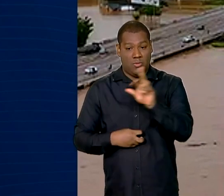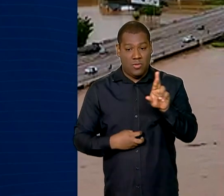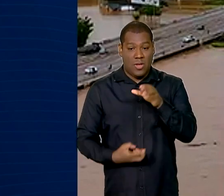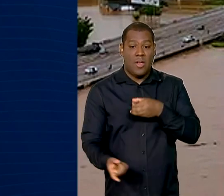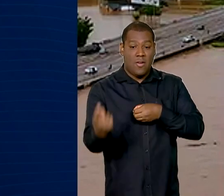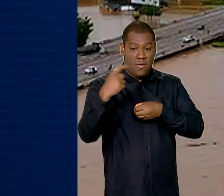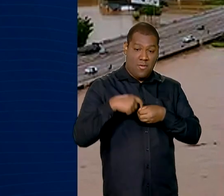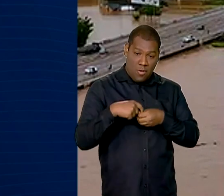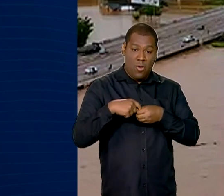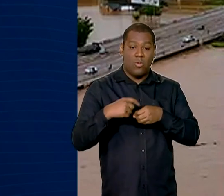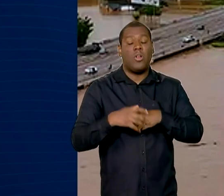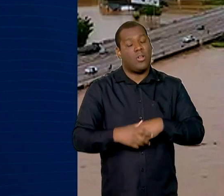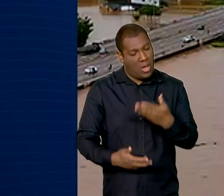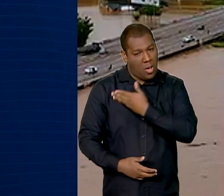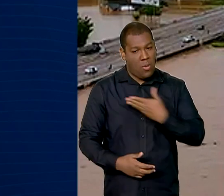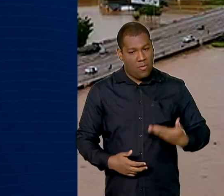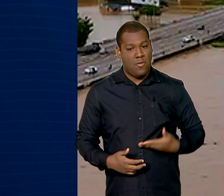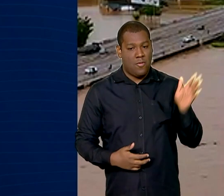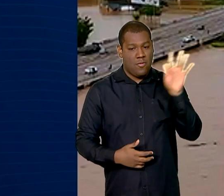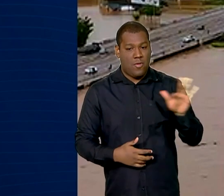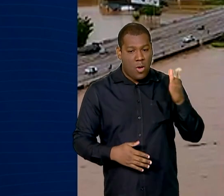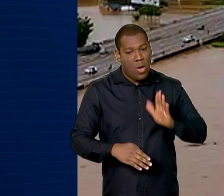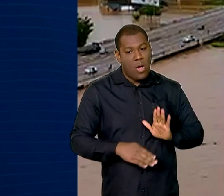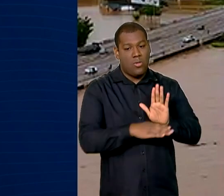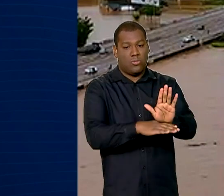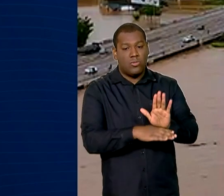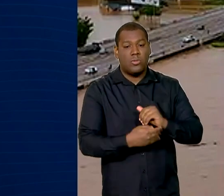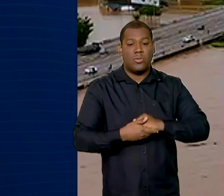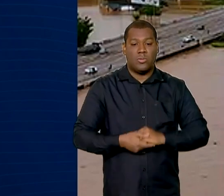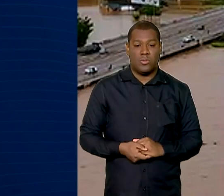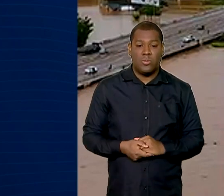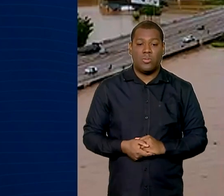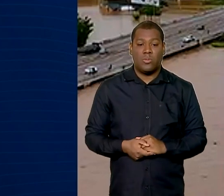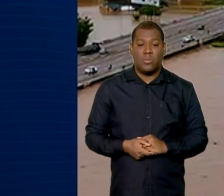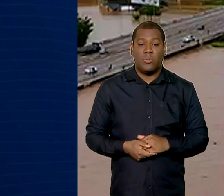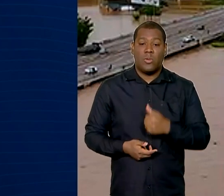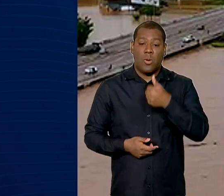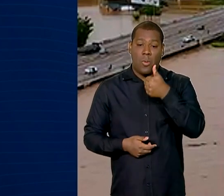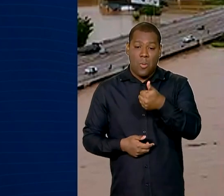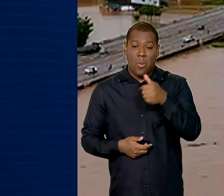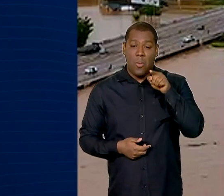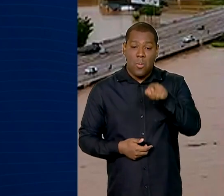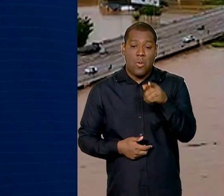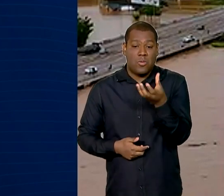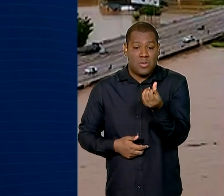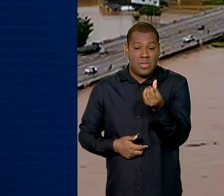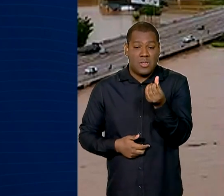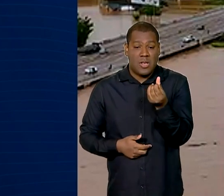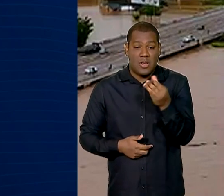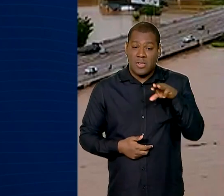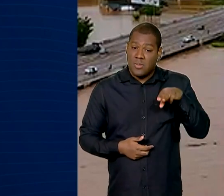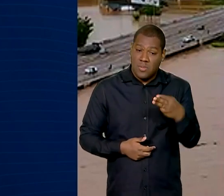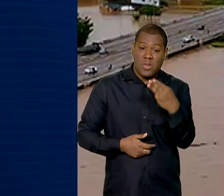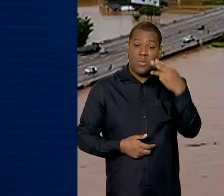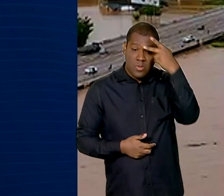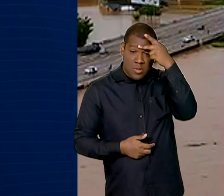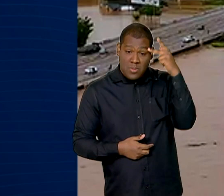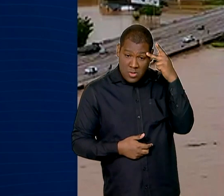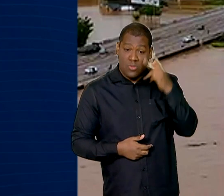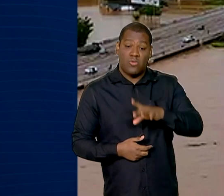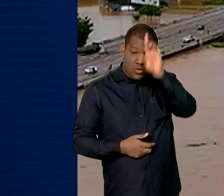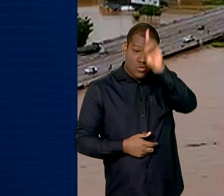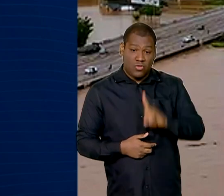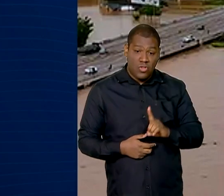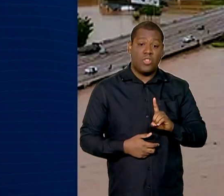pagamento. O governo federal acredita que, pelo menos, 1,6 milhão de declarantes tenham